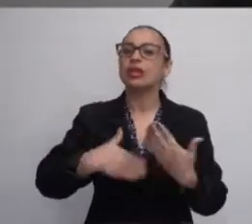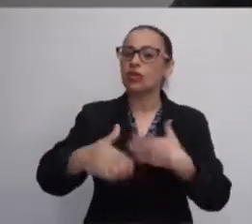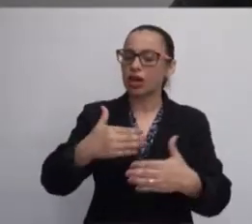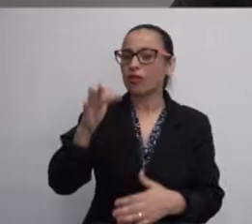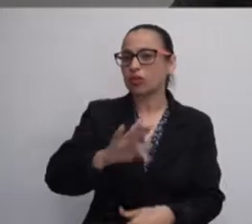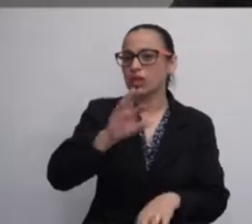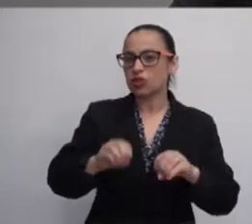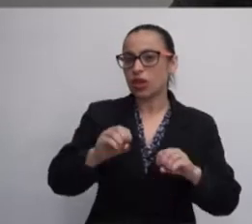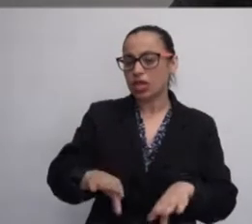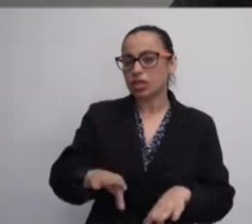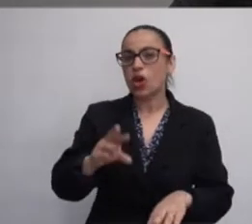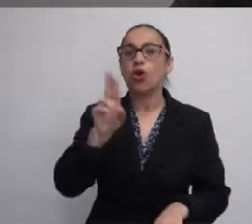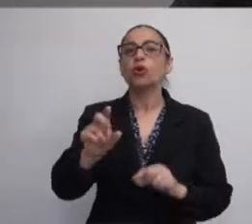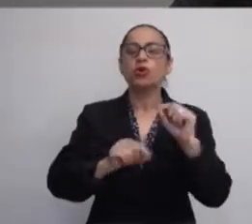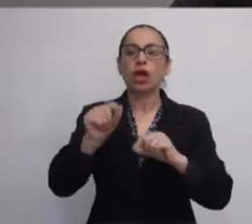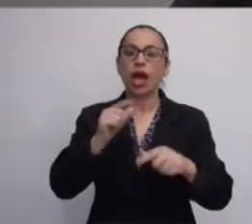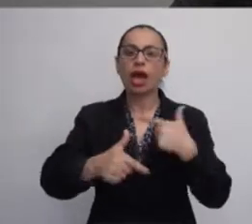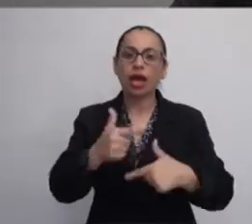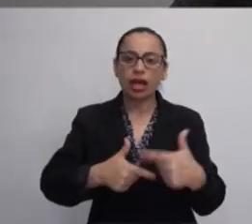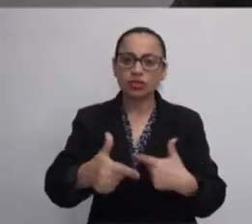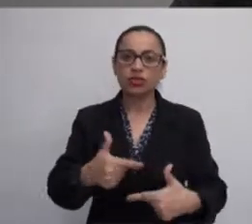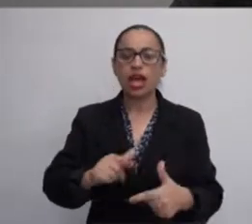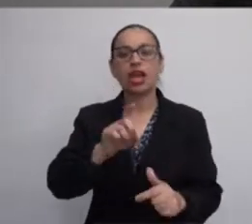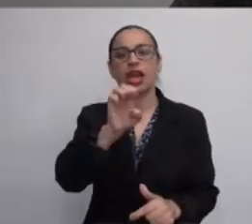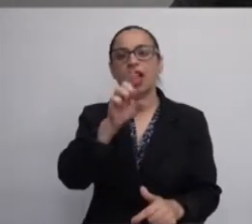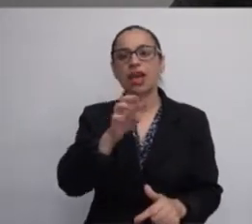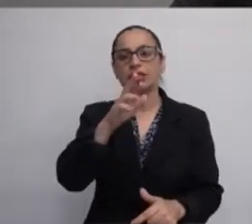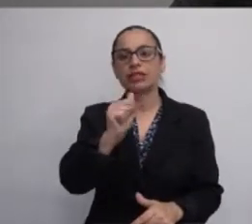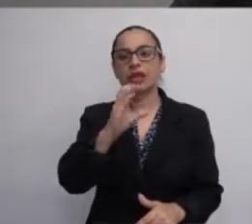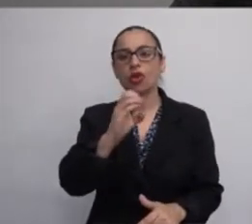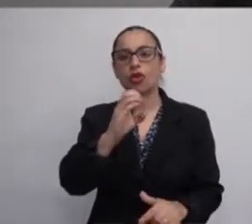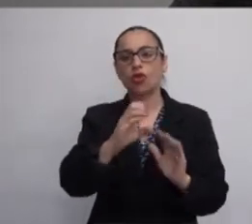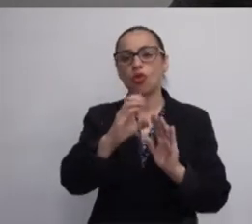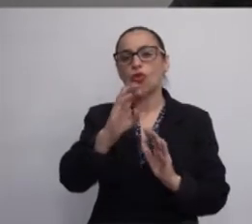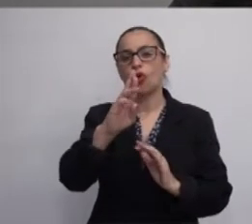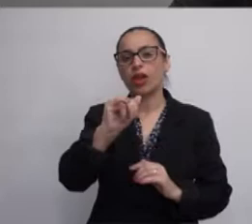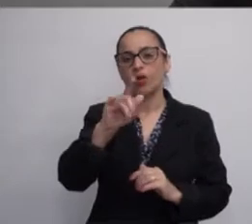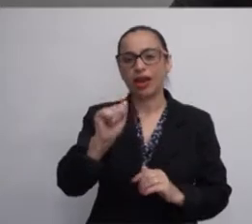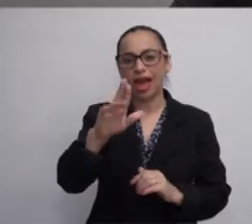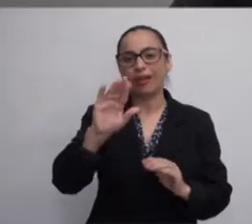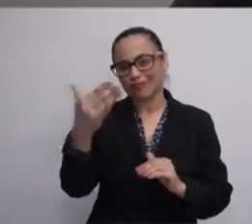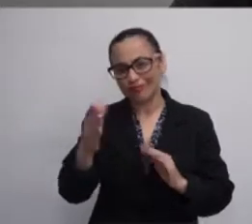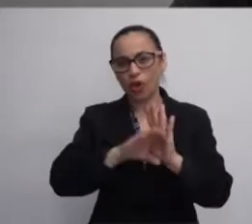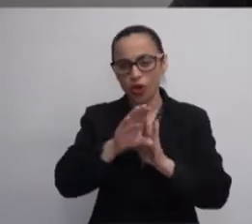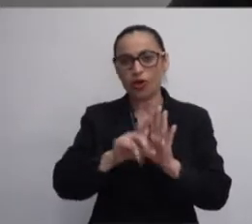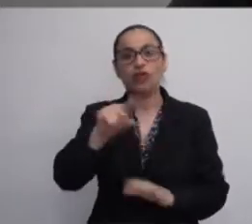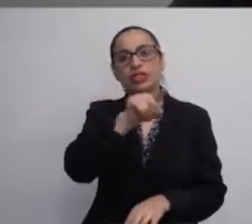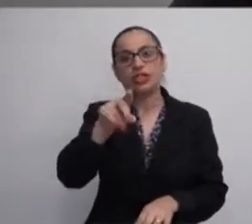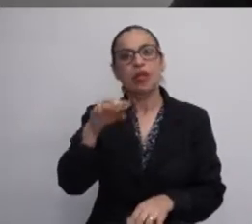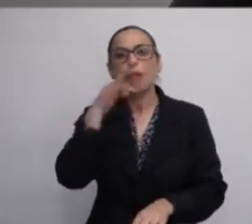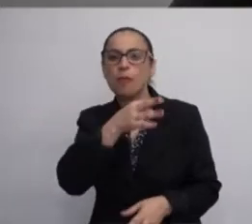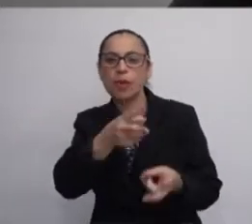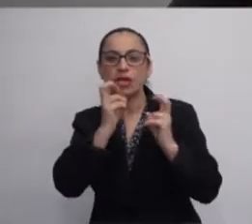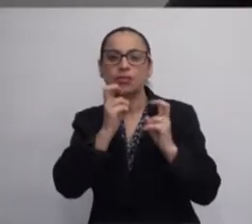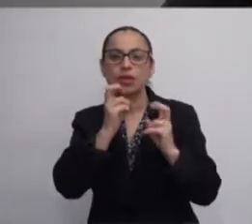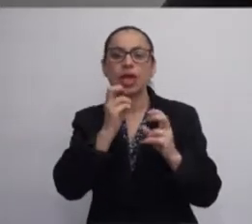através de atividade extracurricular. E vocês vão perceber o quão